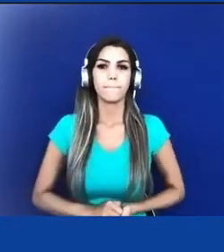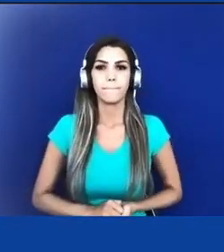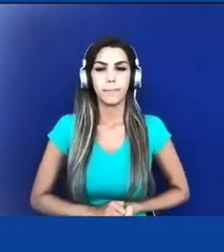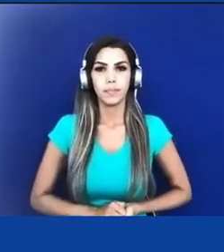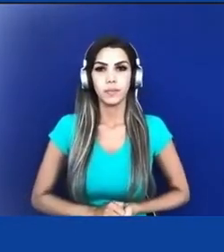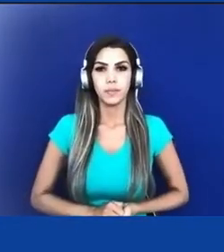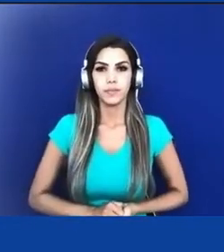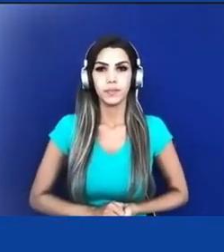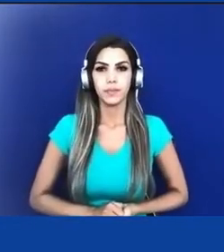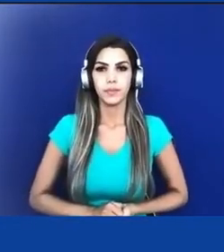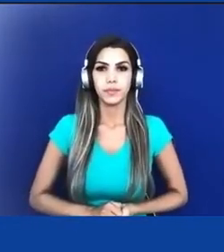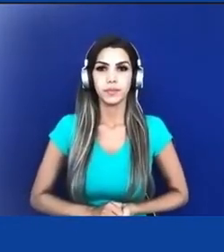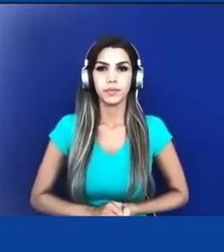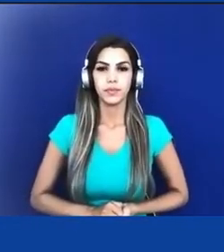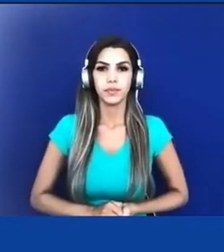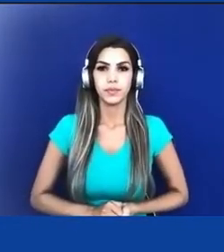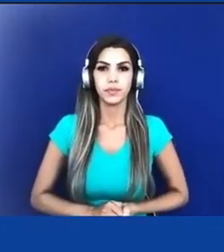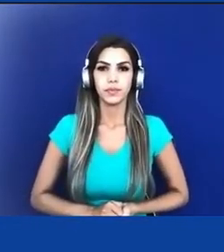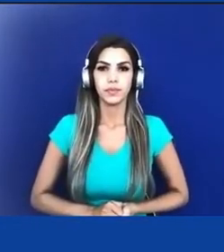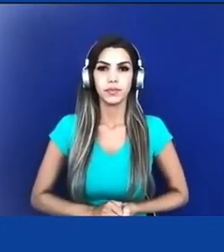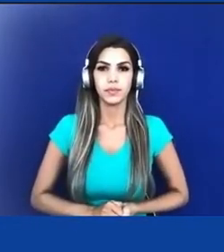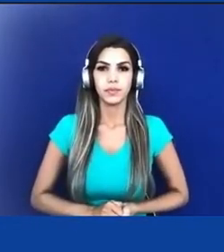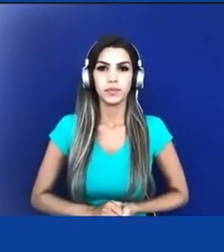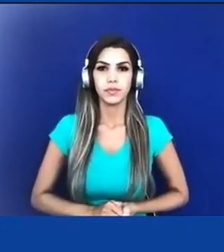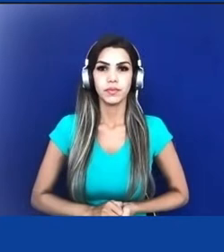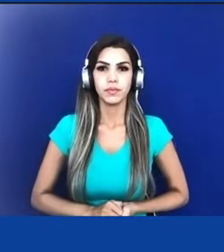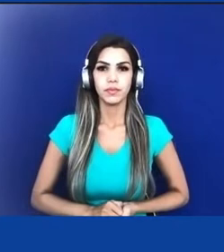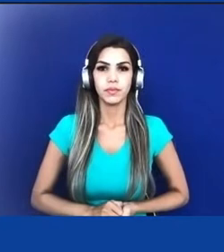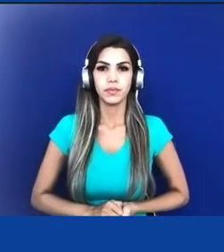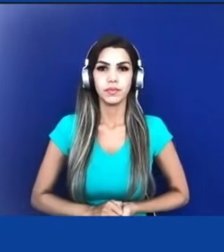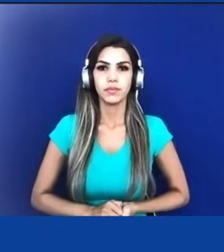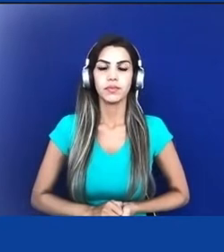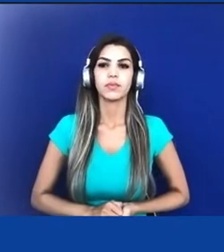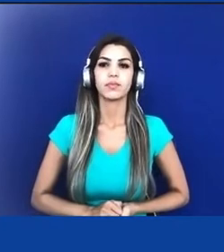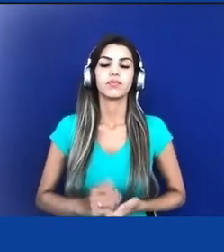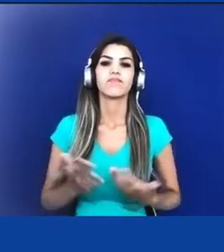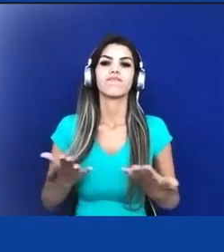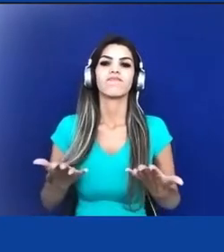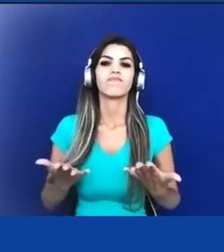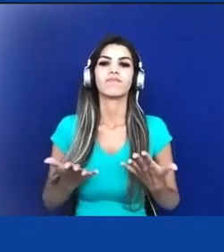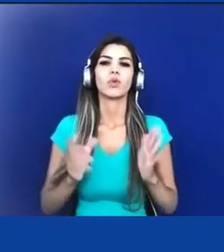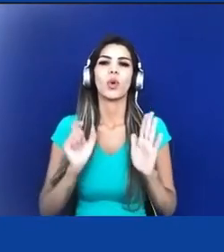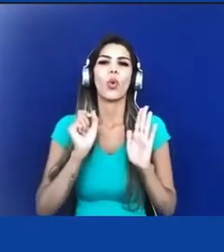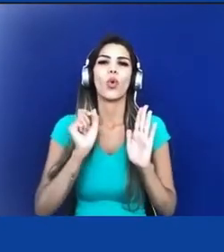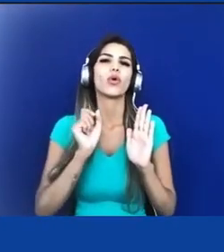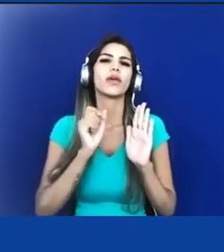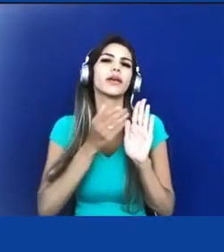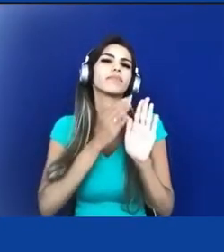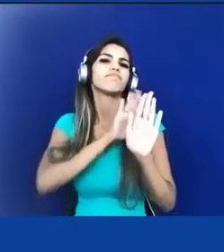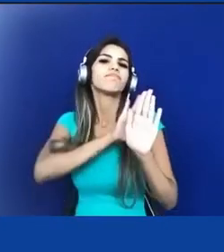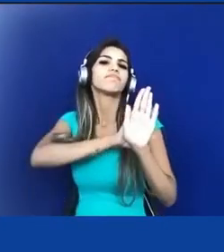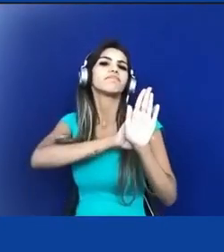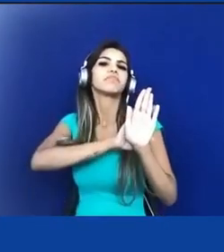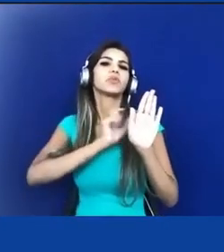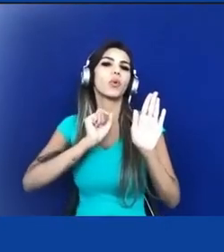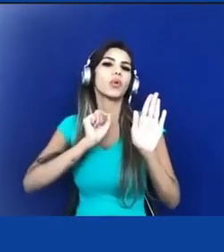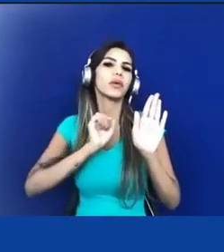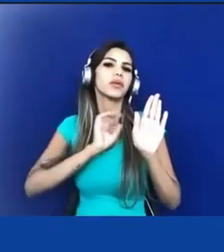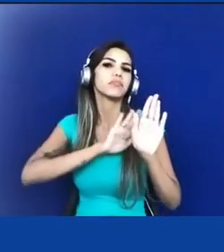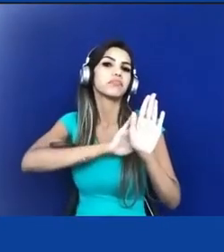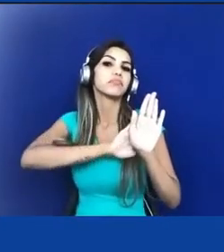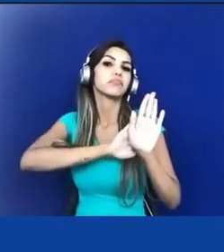Qual é o princípio que está por detrás disso? O princípio